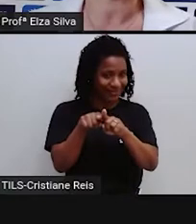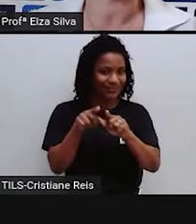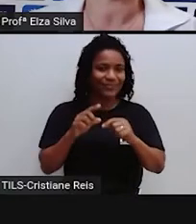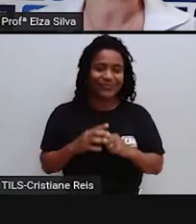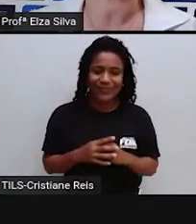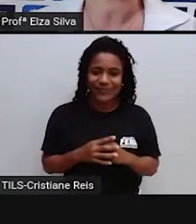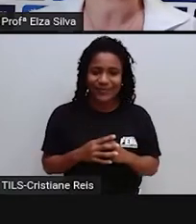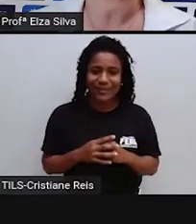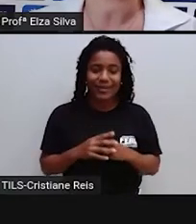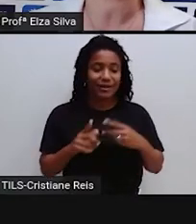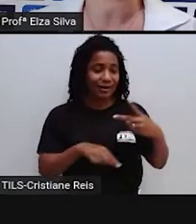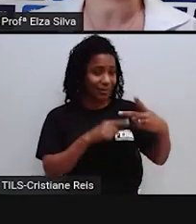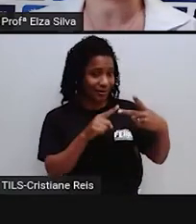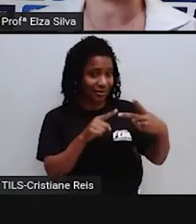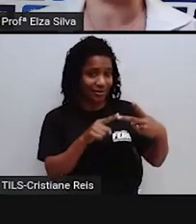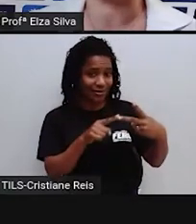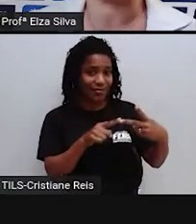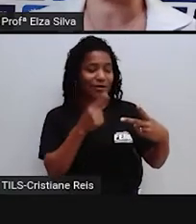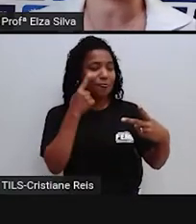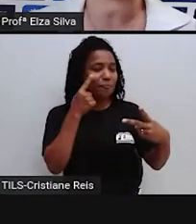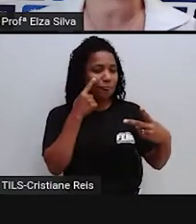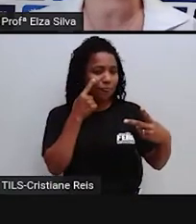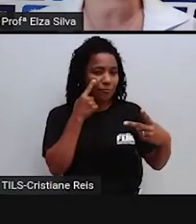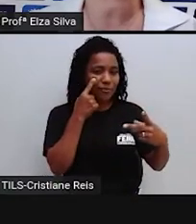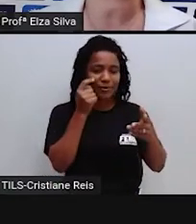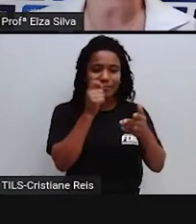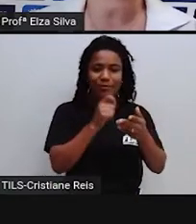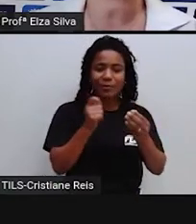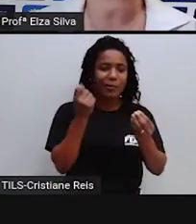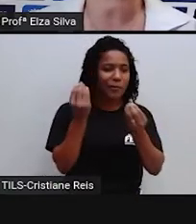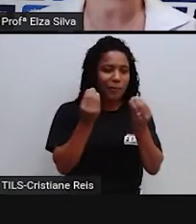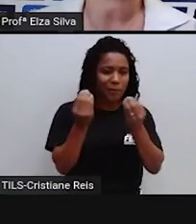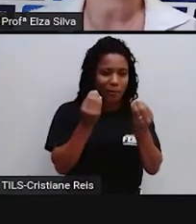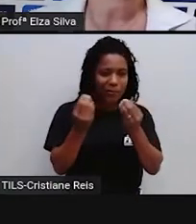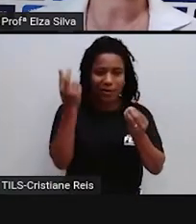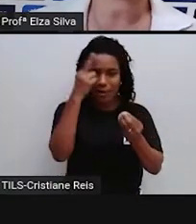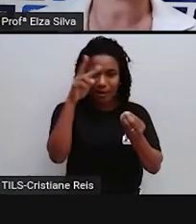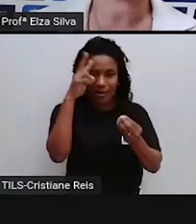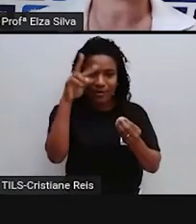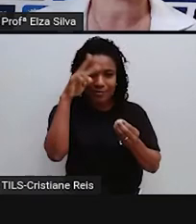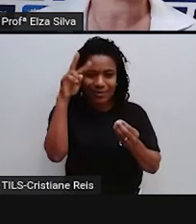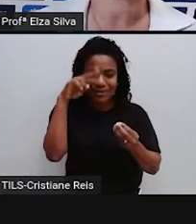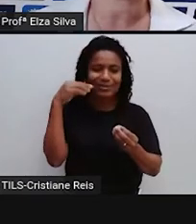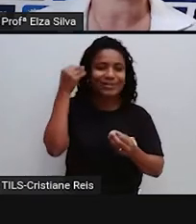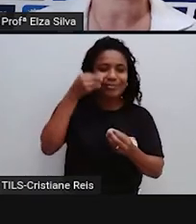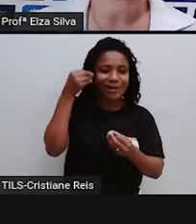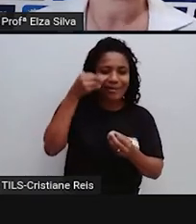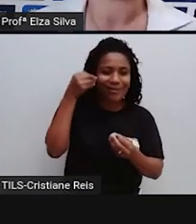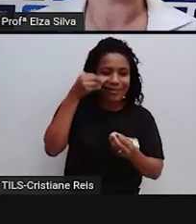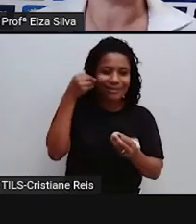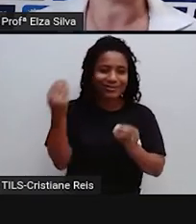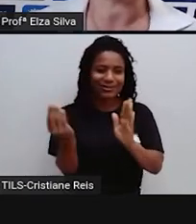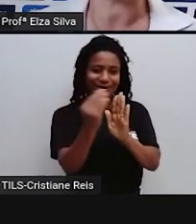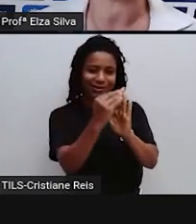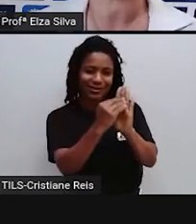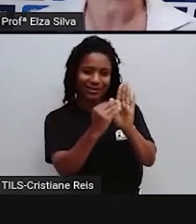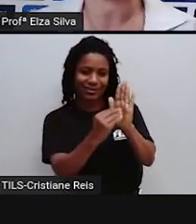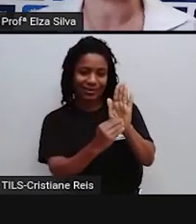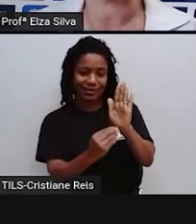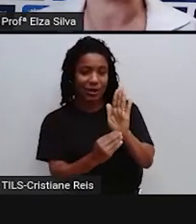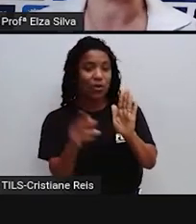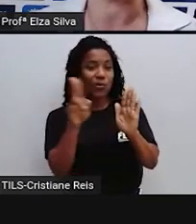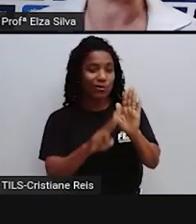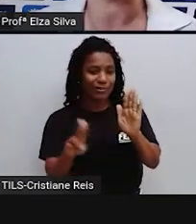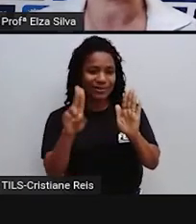E vamos também descrever situações de memórias e vivências passadas utilizando o verbo to be no passado